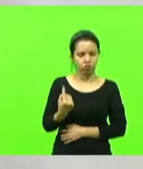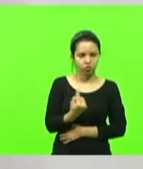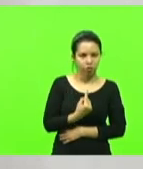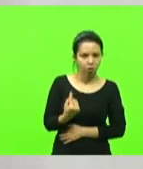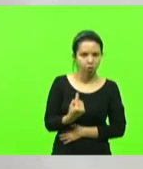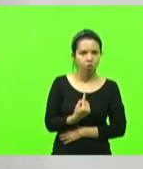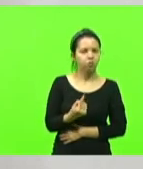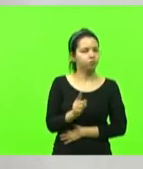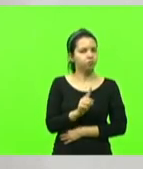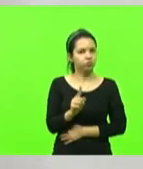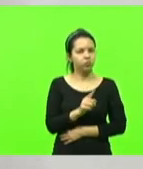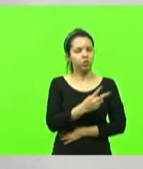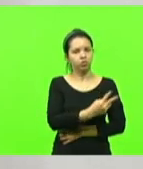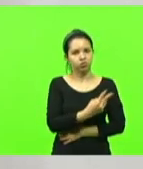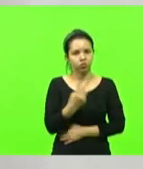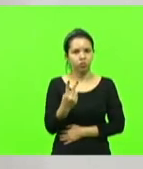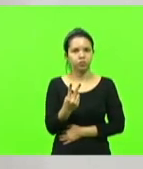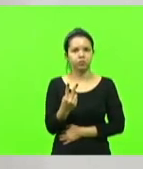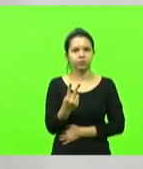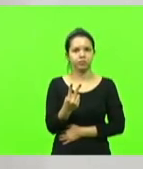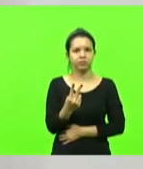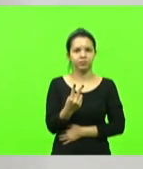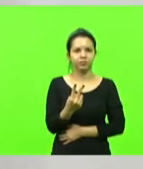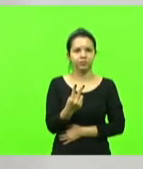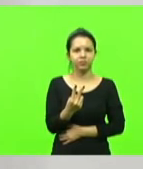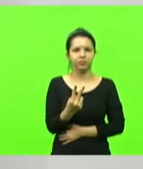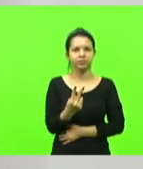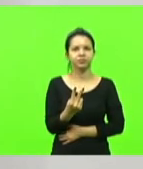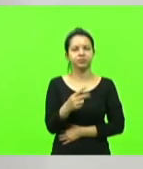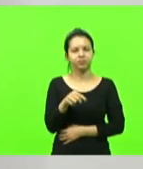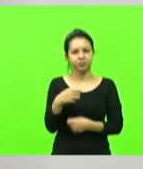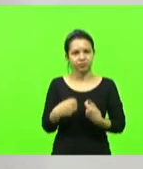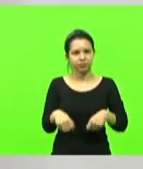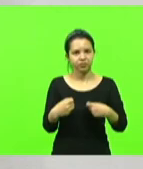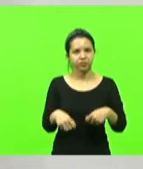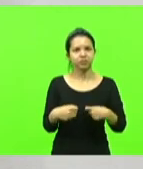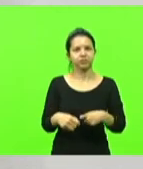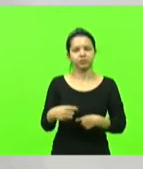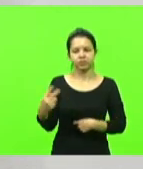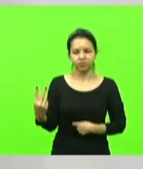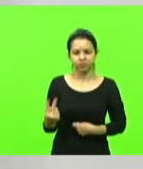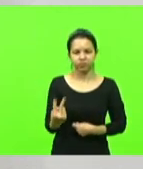em dois. Isso está escrito na Bíblia, que você esteja sempre em dois.